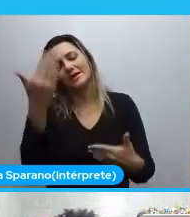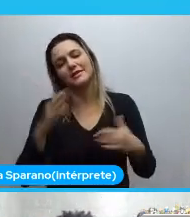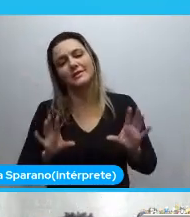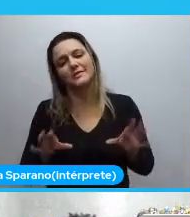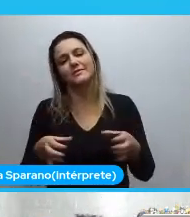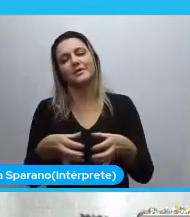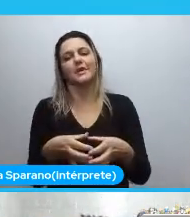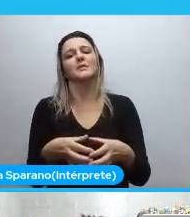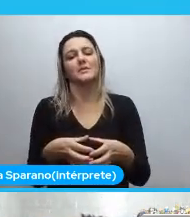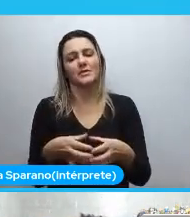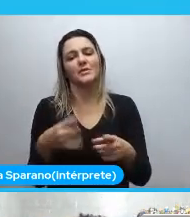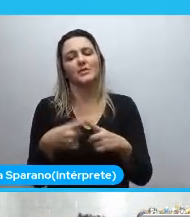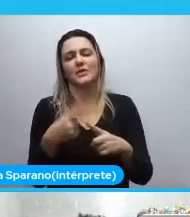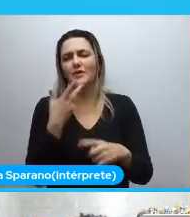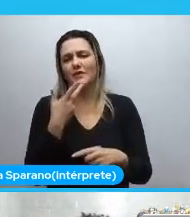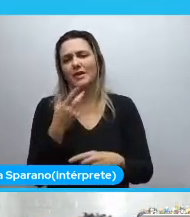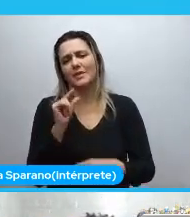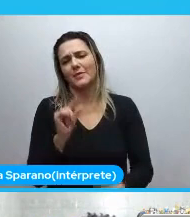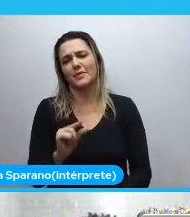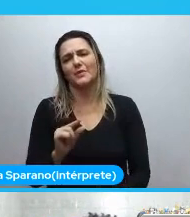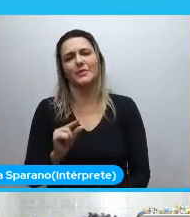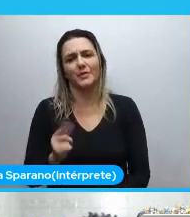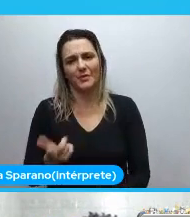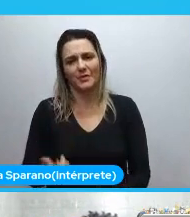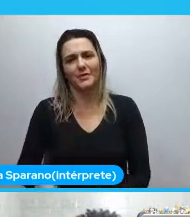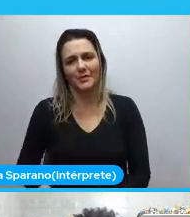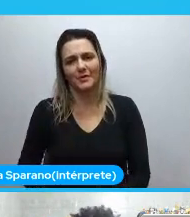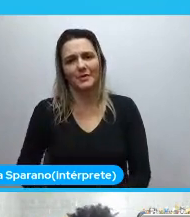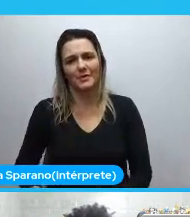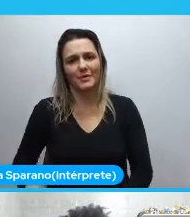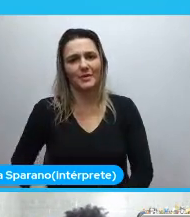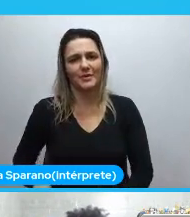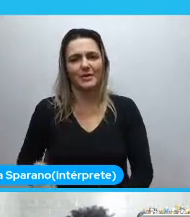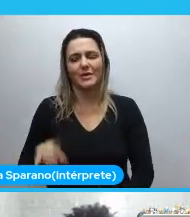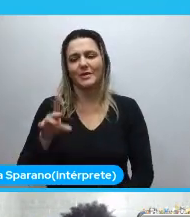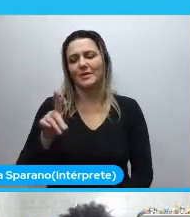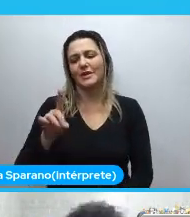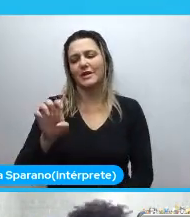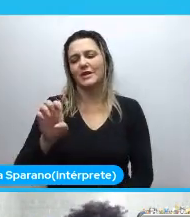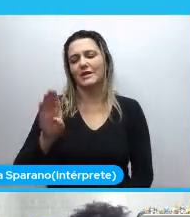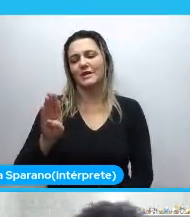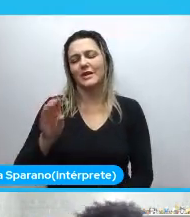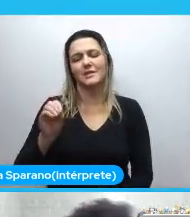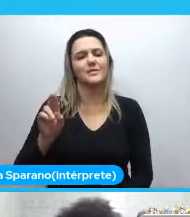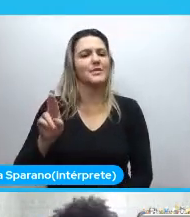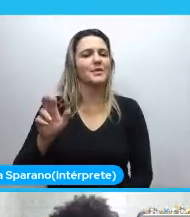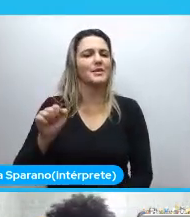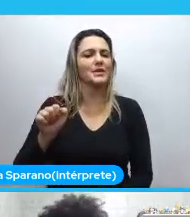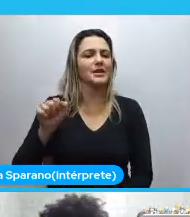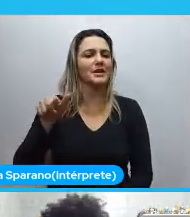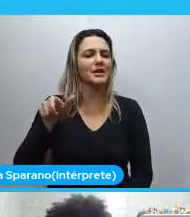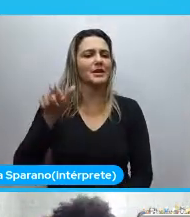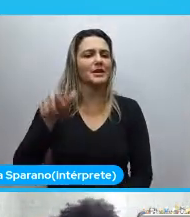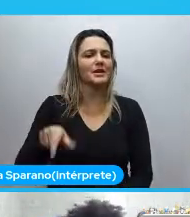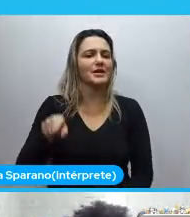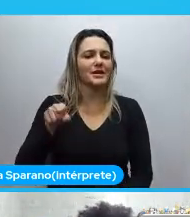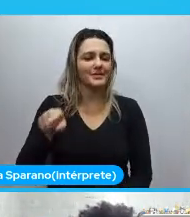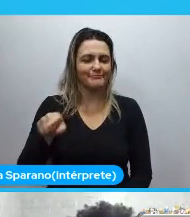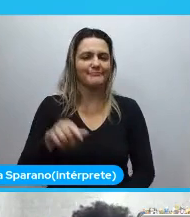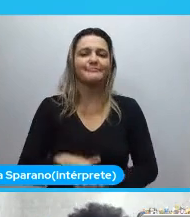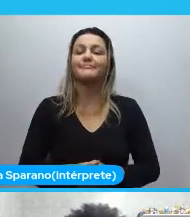Eu acho que eu falei isso. Um pouquinho. Para. Débora. Débora. Débora. Rainha. Débora dos Paietes.